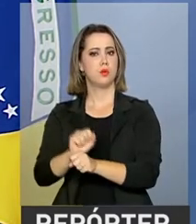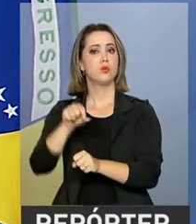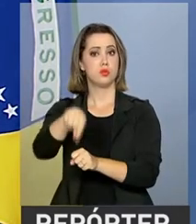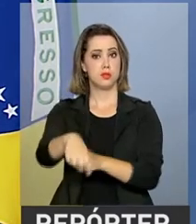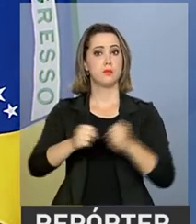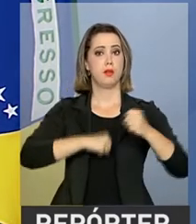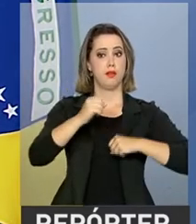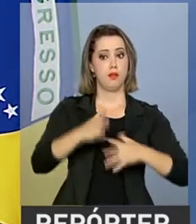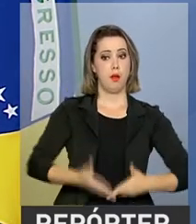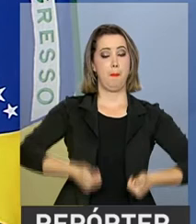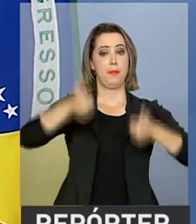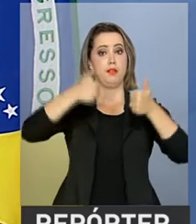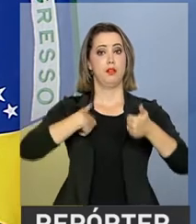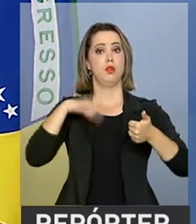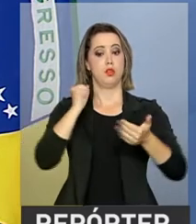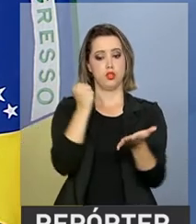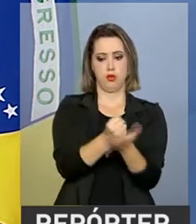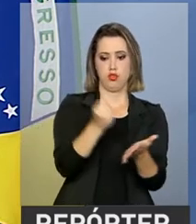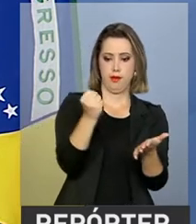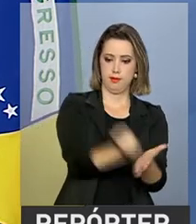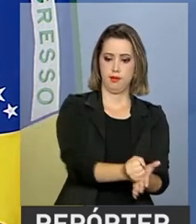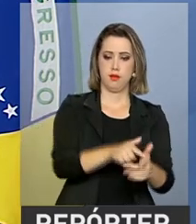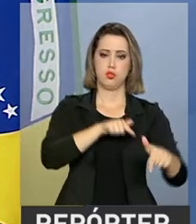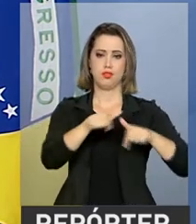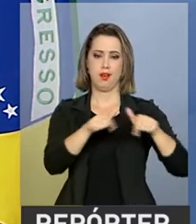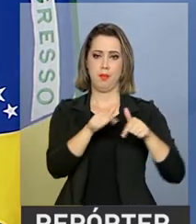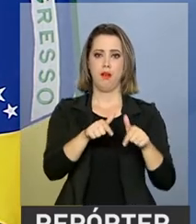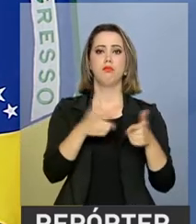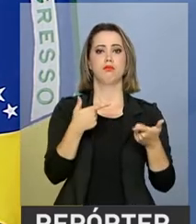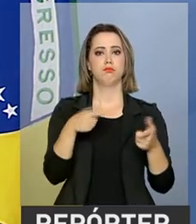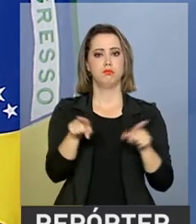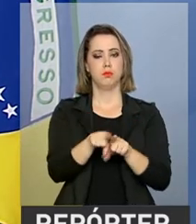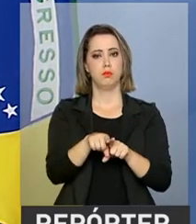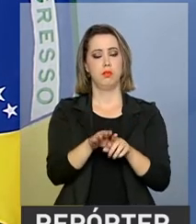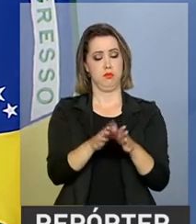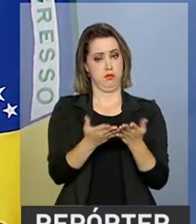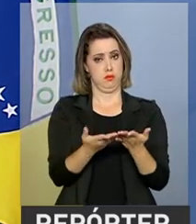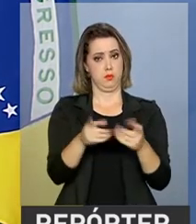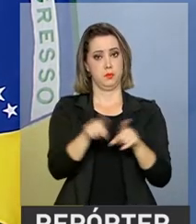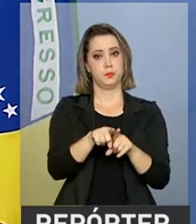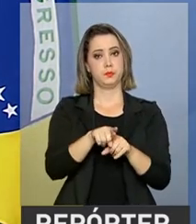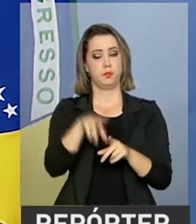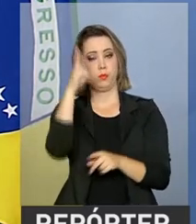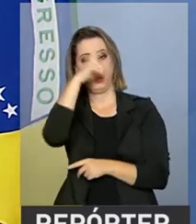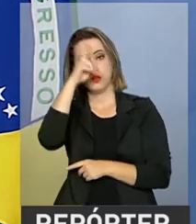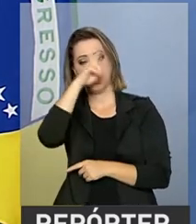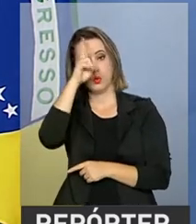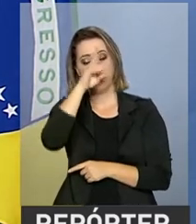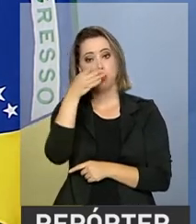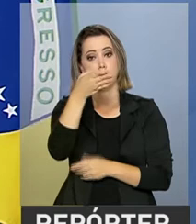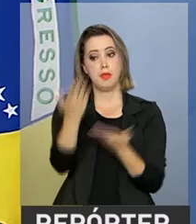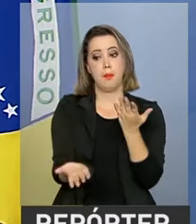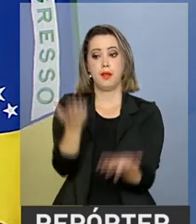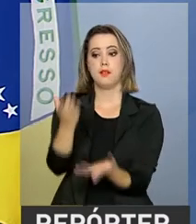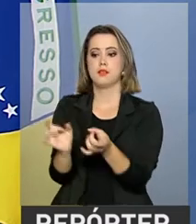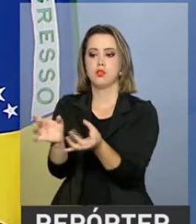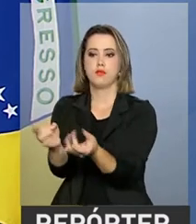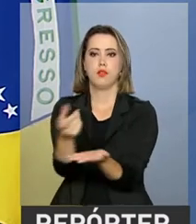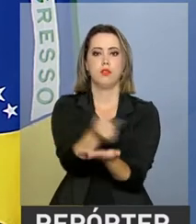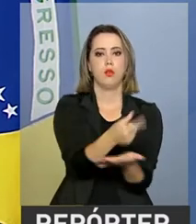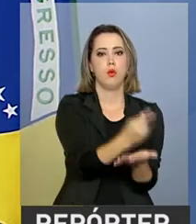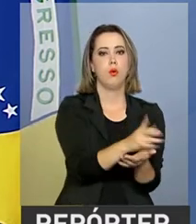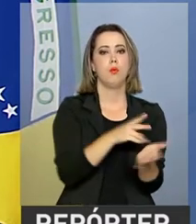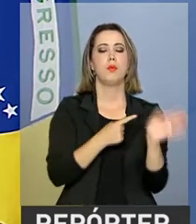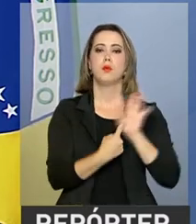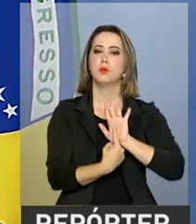perceptível no número de carteiras assinadas e os resultados históricos obtidos na balança comercial indicam que o Brasil